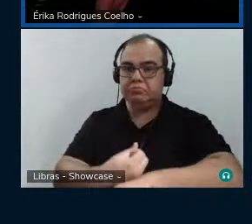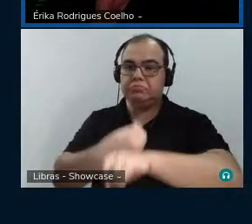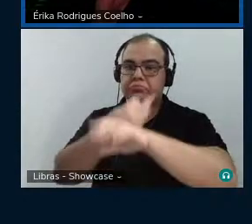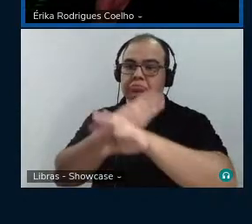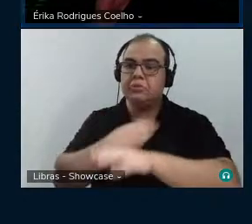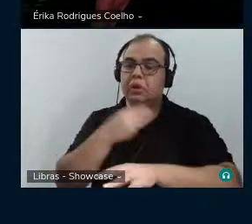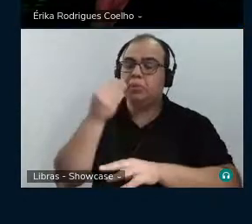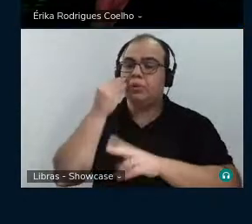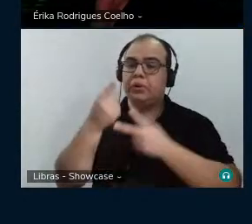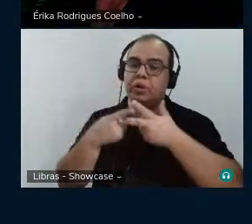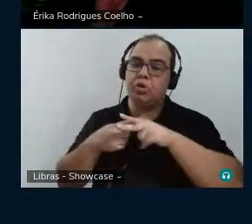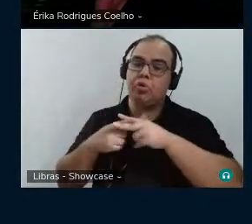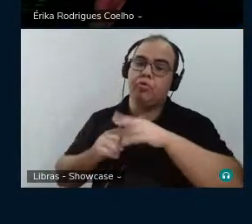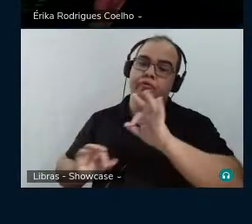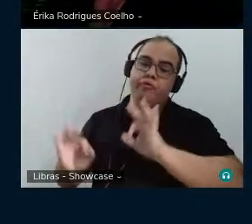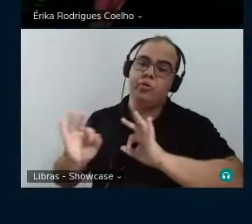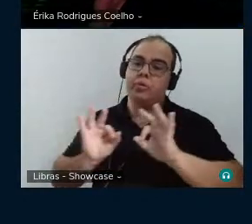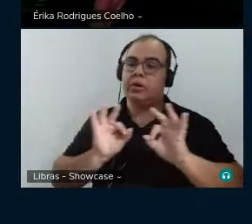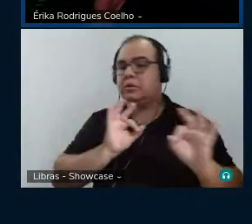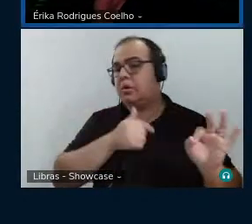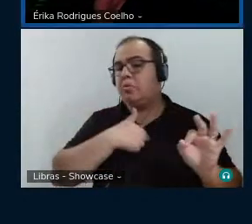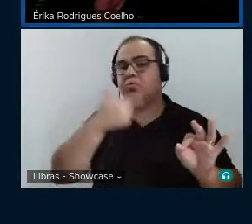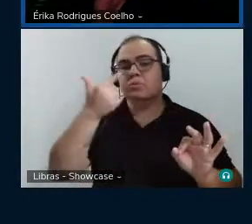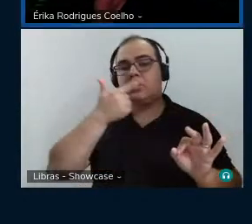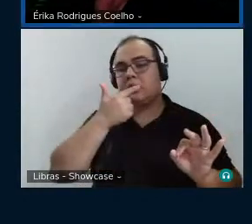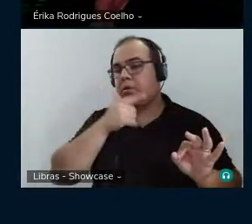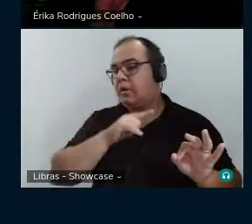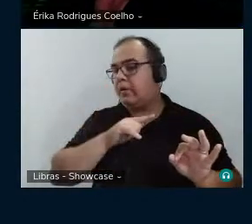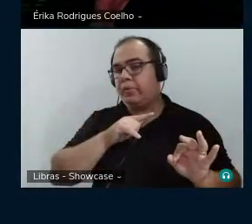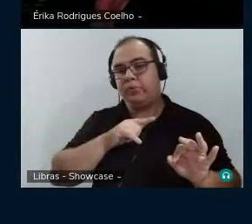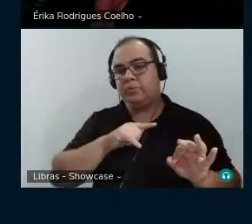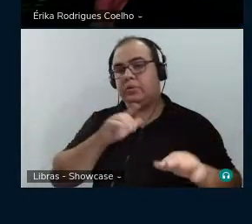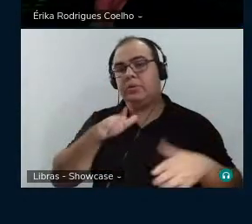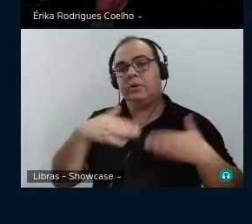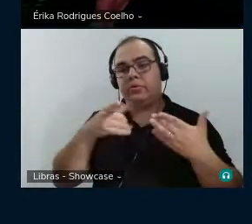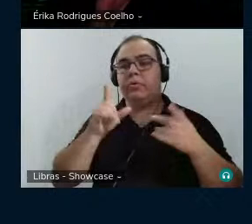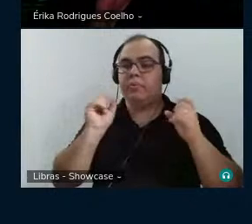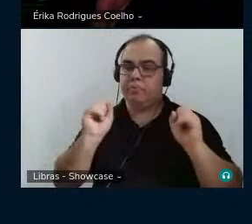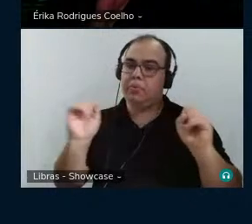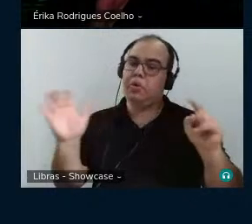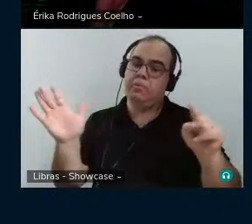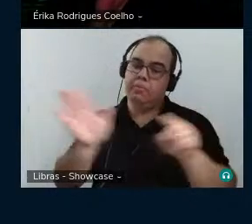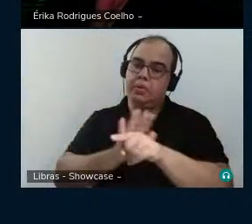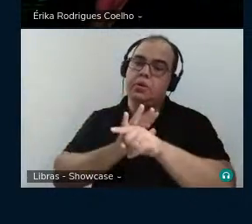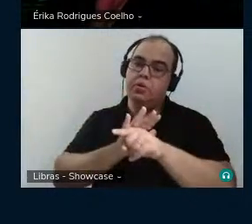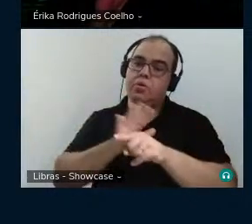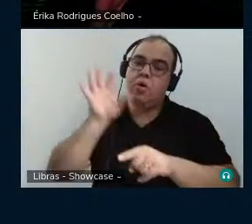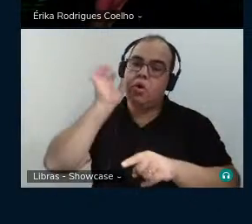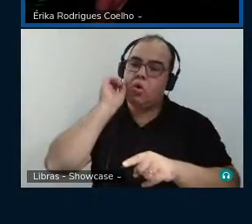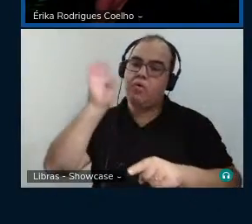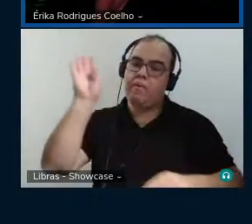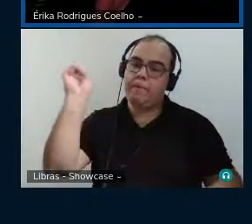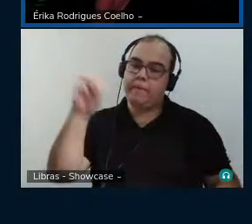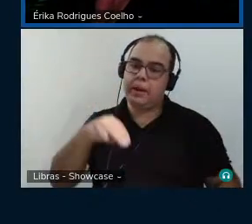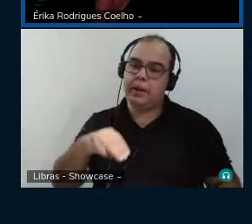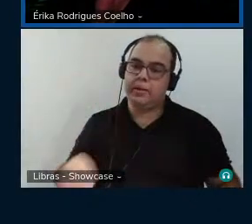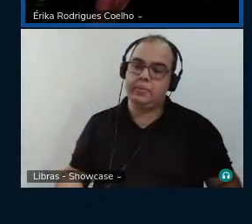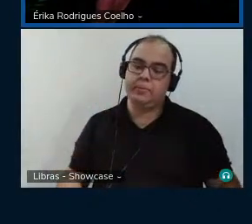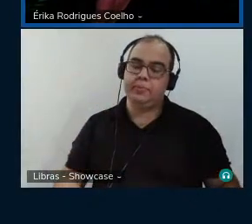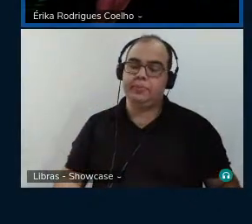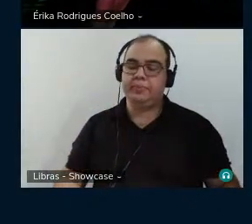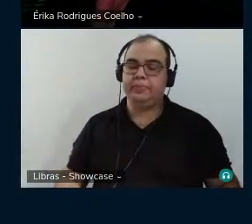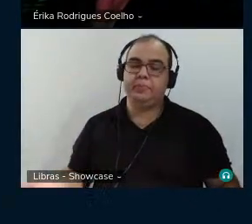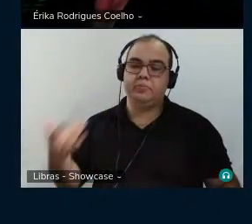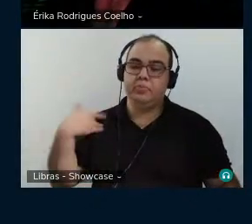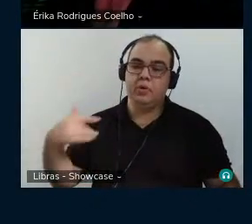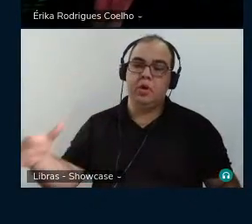mexer aqui na configuração, mas eu também não estou conseguindo essa permissão. então a senhora pode fazer a pergunta que a gente ouve bem, tá? Tá ótimo.